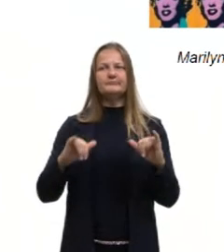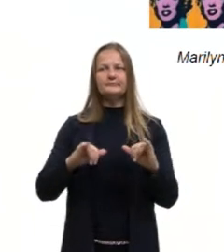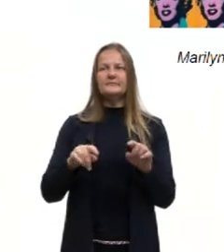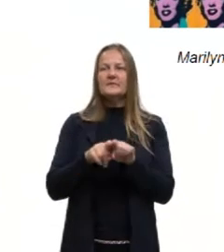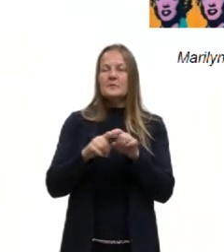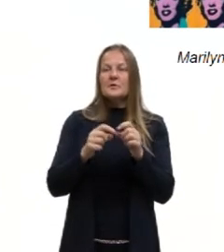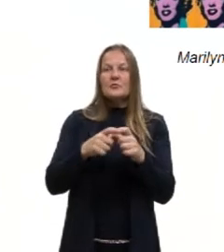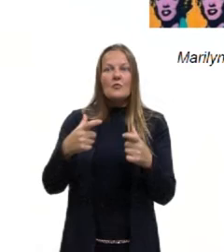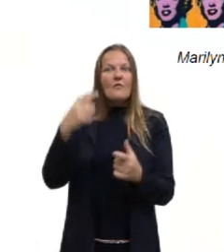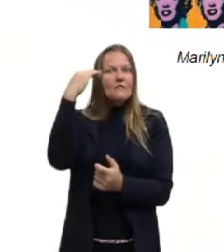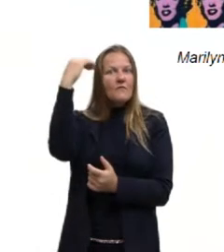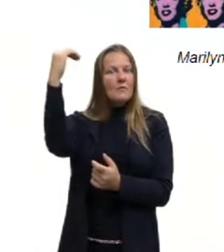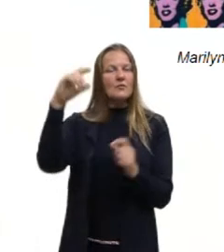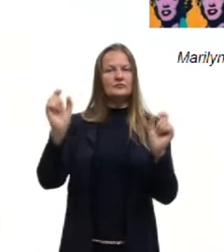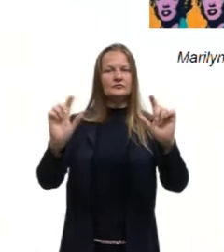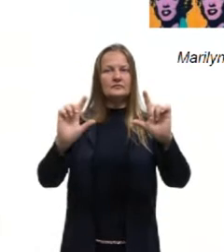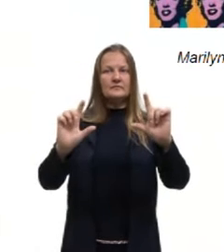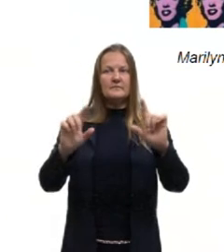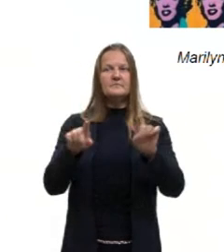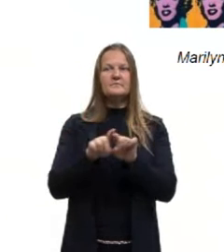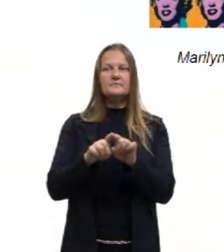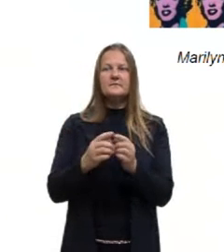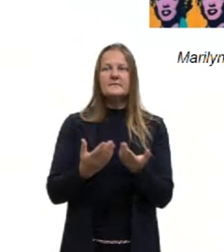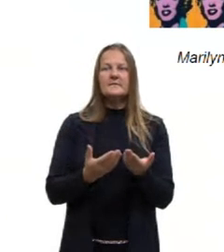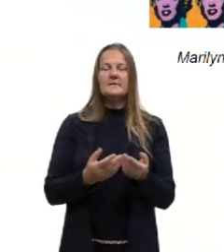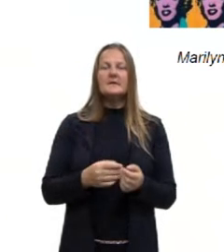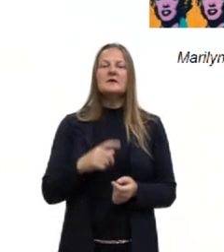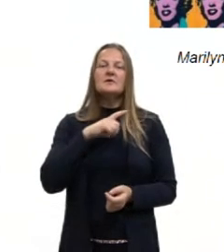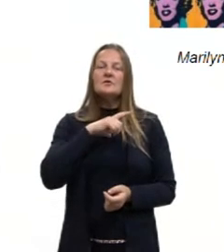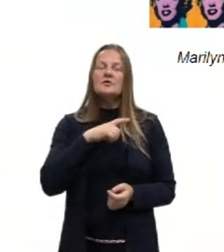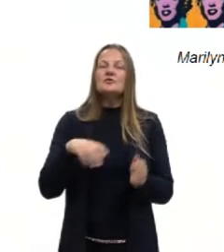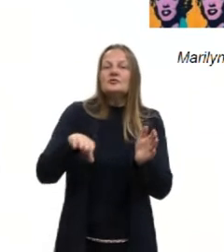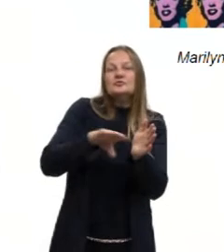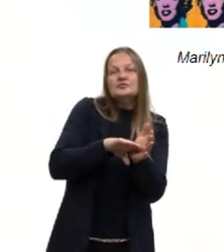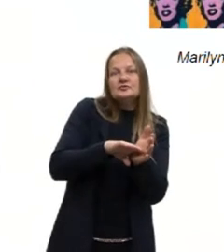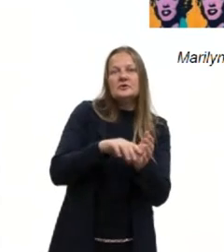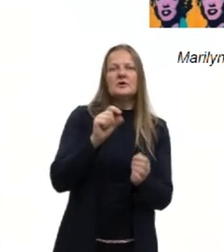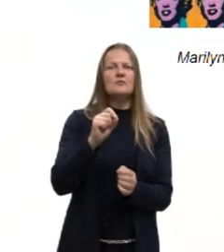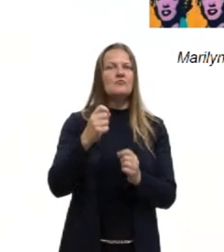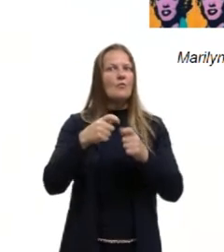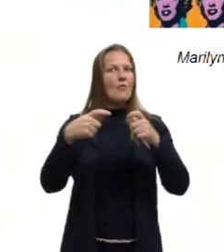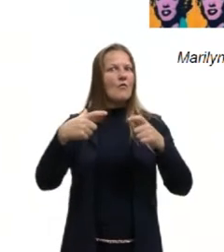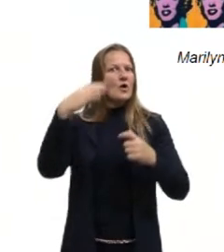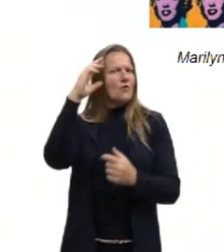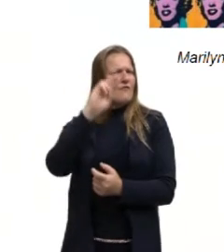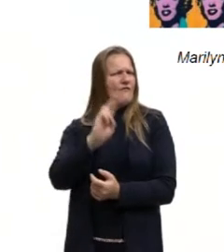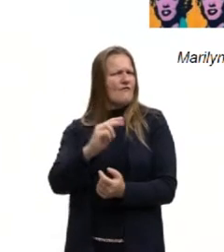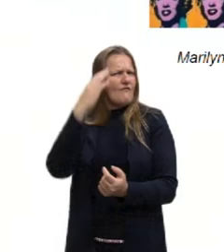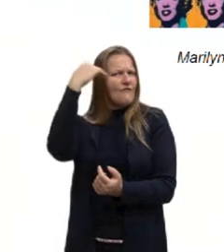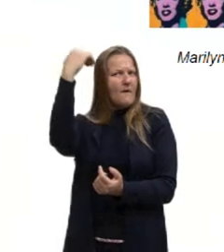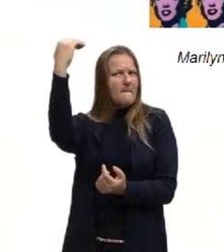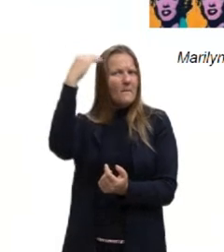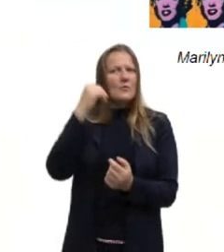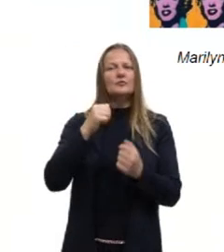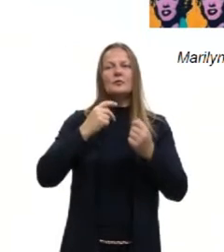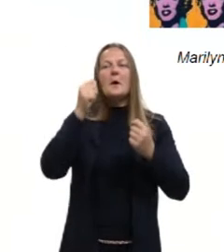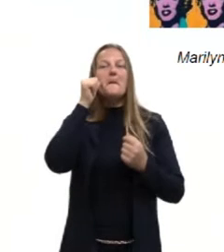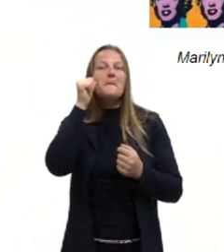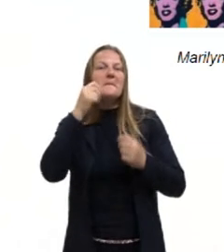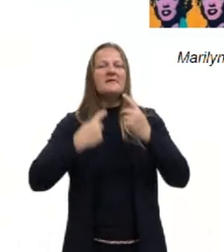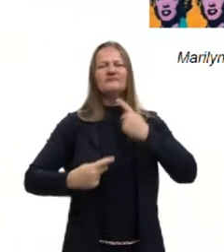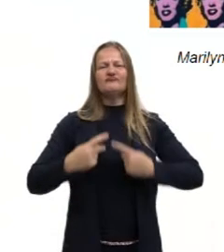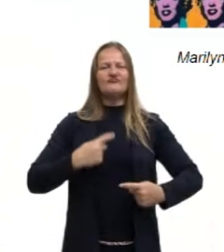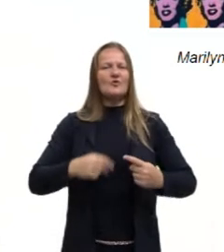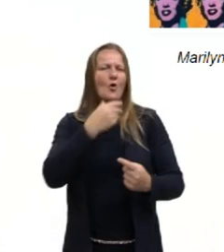astros da televisão, porque chega a televisão, chega com isso os grandes nomes, as grandes atrizes, grandes